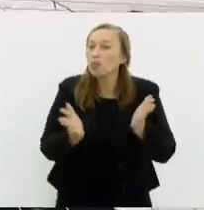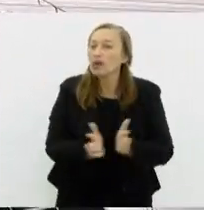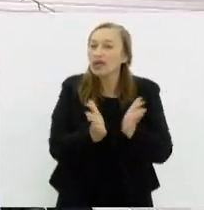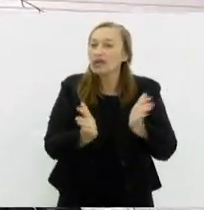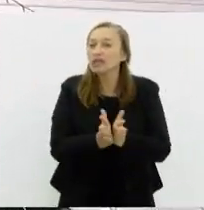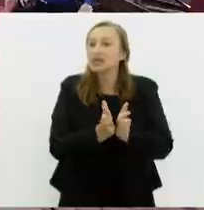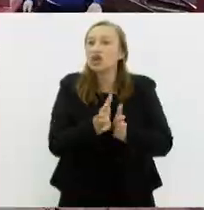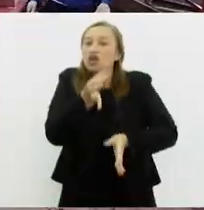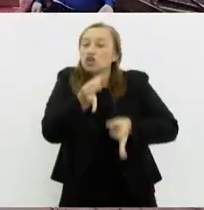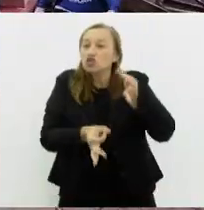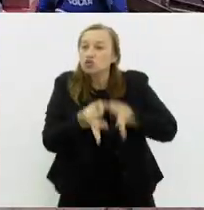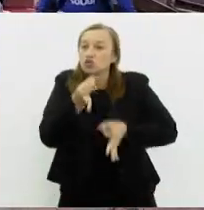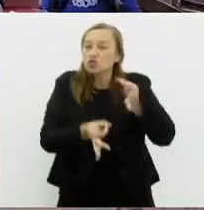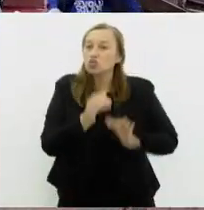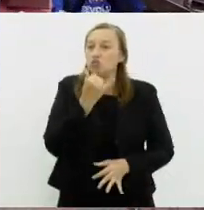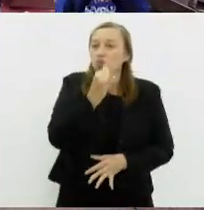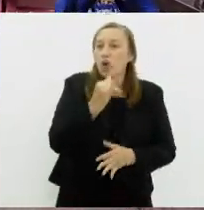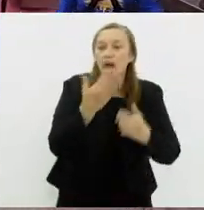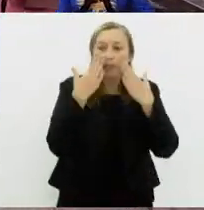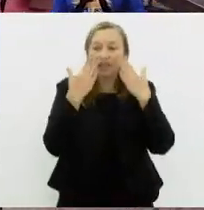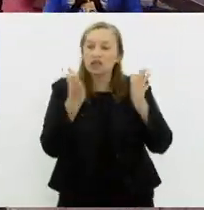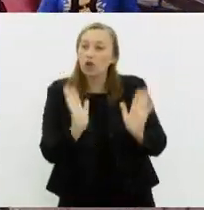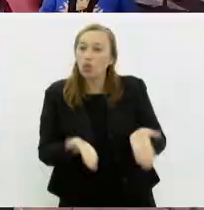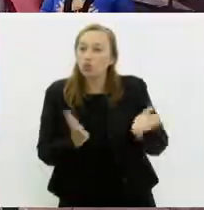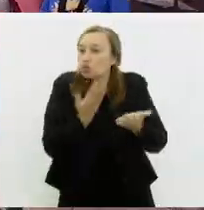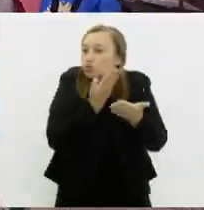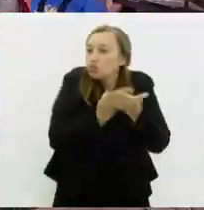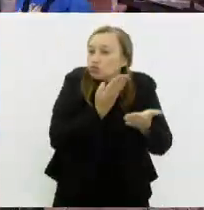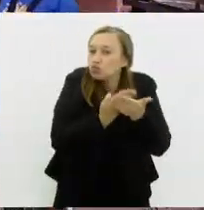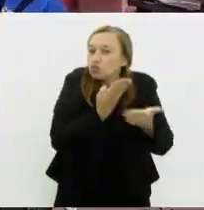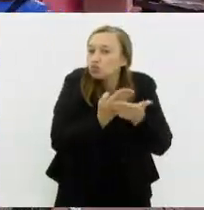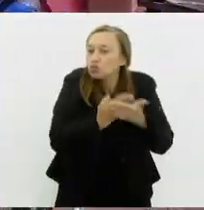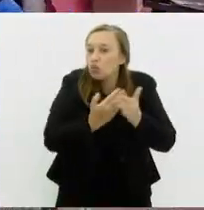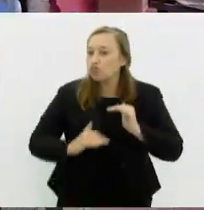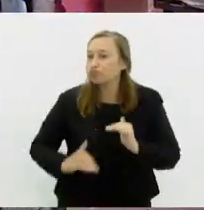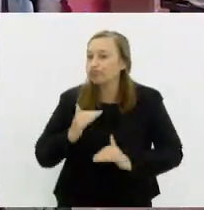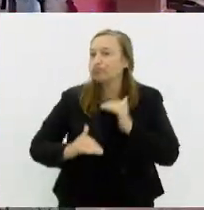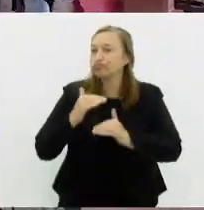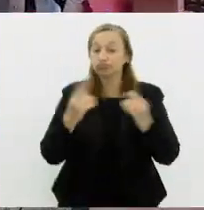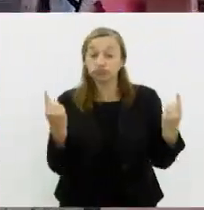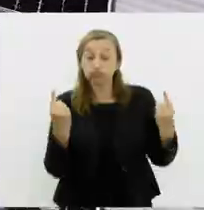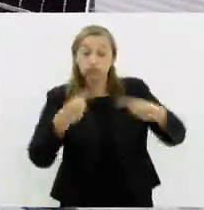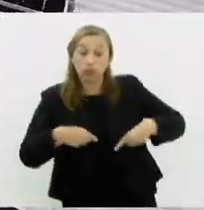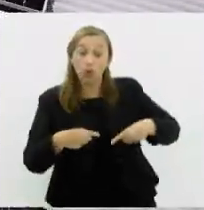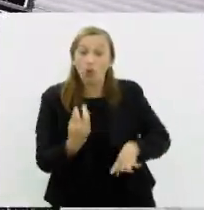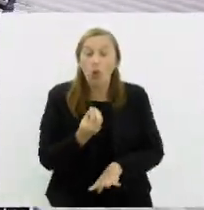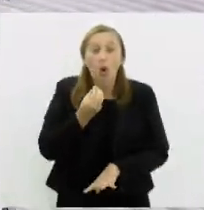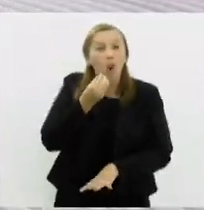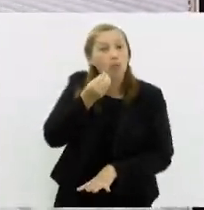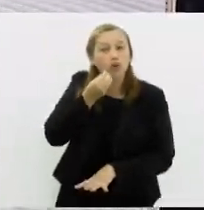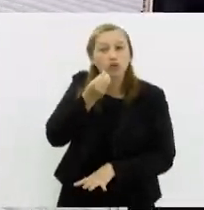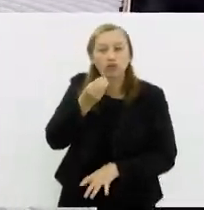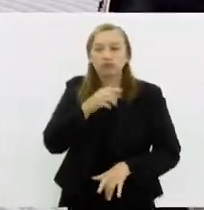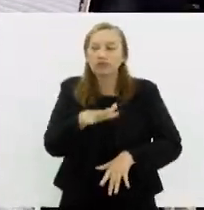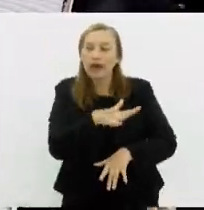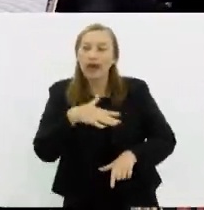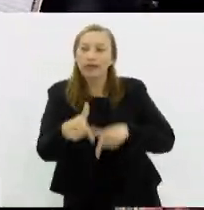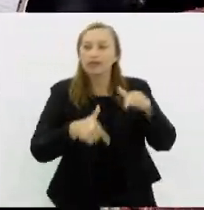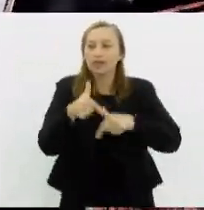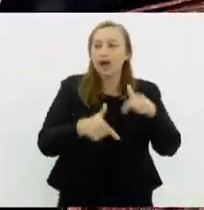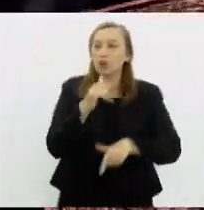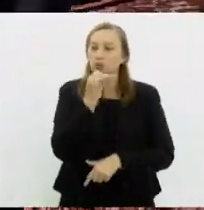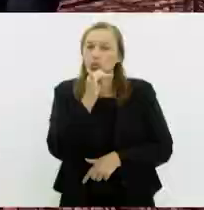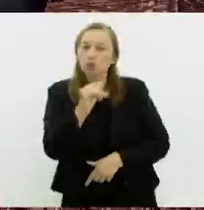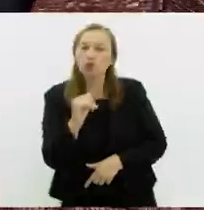justa de energia, apresenta hoje um estudo inédito mostrando os avanços, desafios e oportunidades do mercado de trabalho de energia